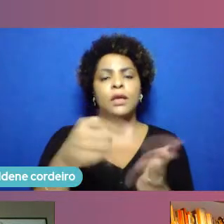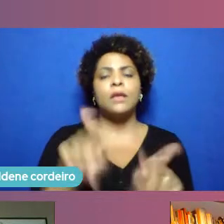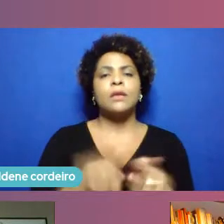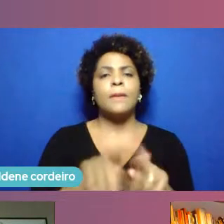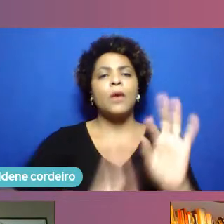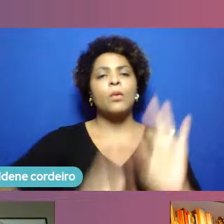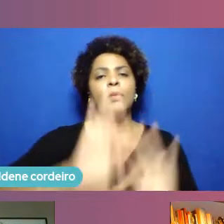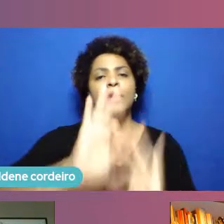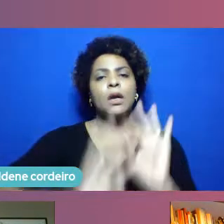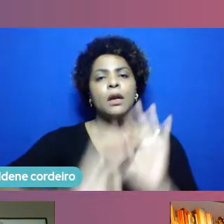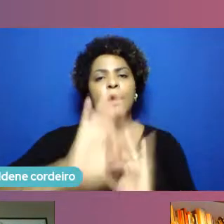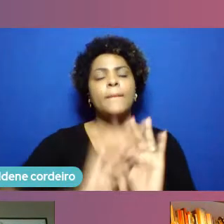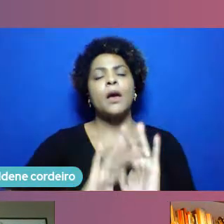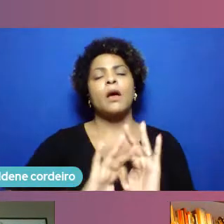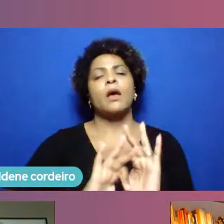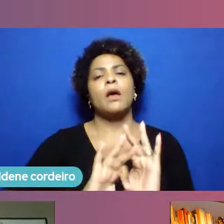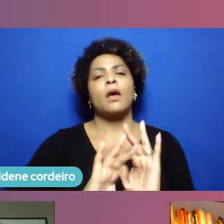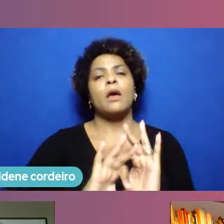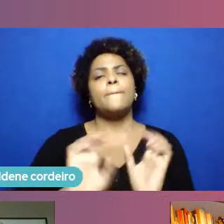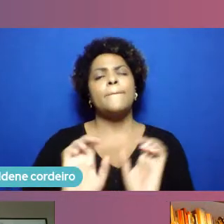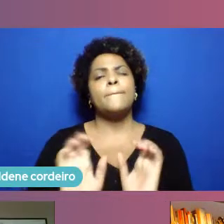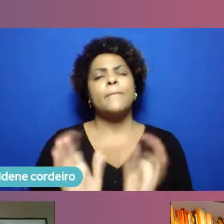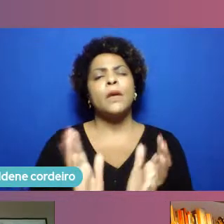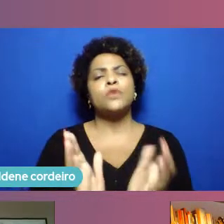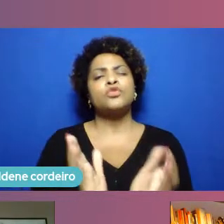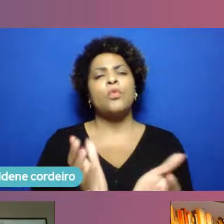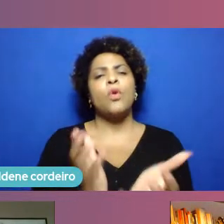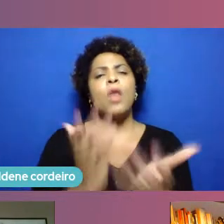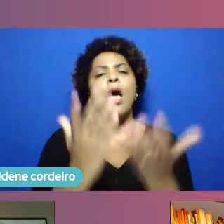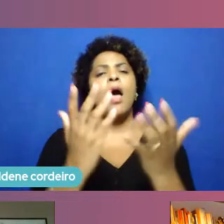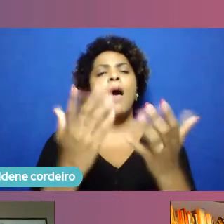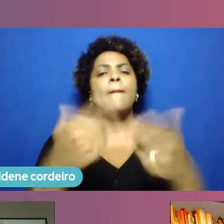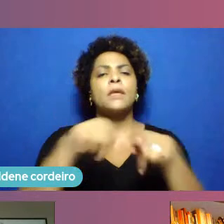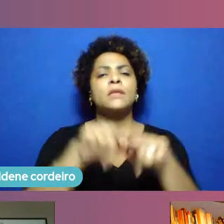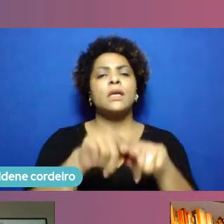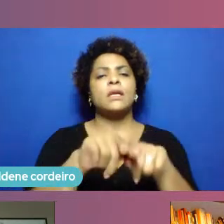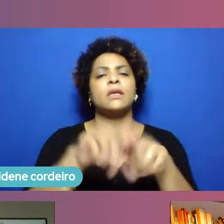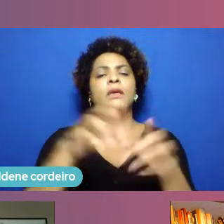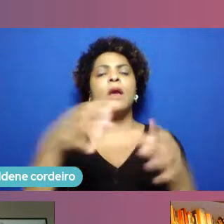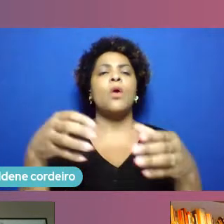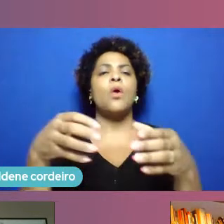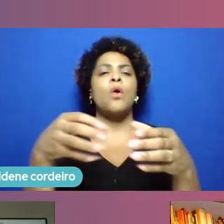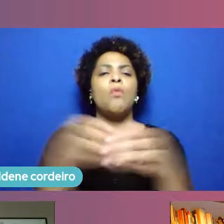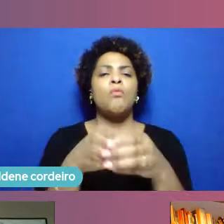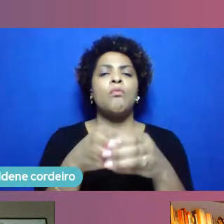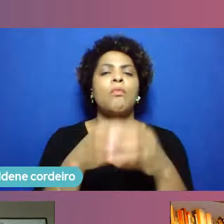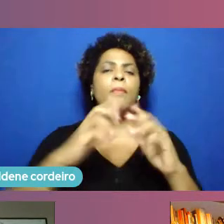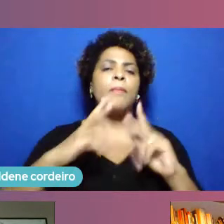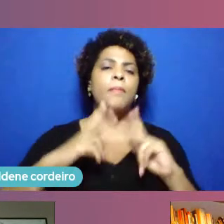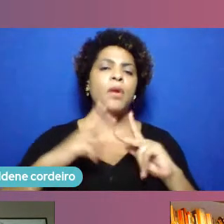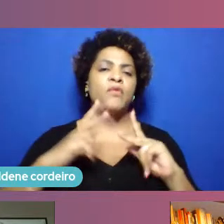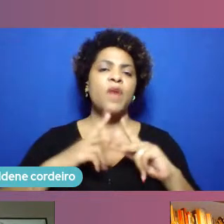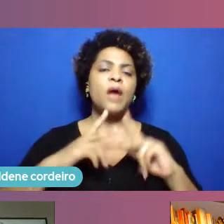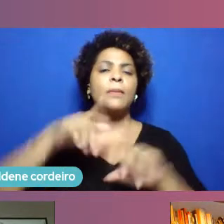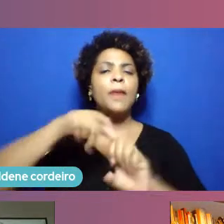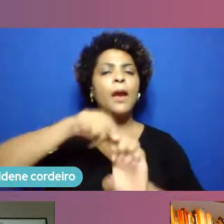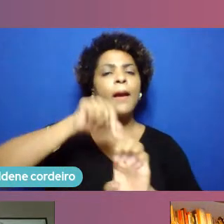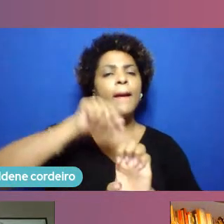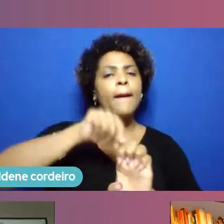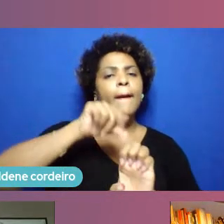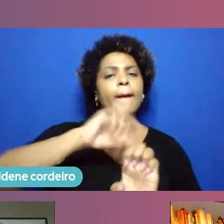estimular parcerias aqui com o setor privado para que as empresas testem seus produtos, testem modelos de negócios aqui